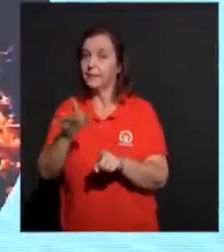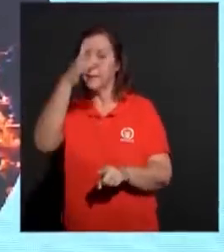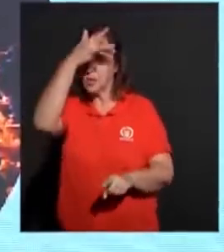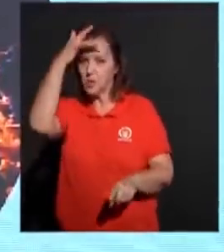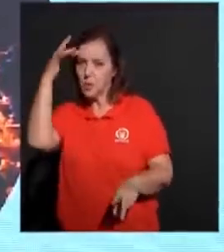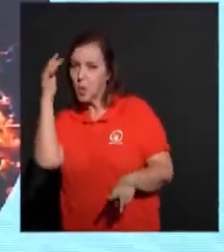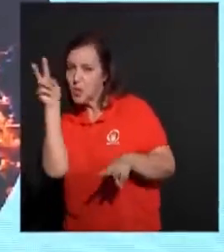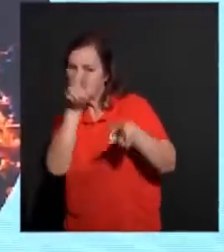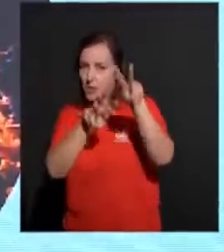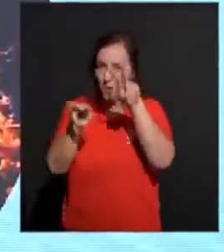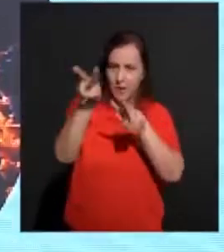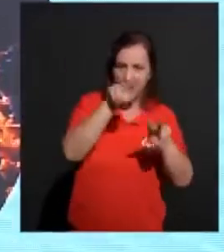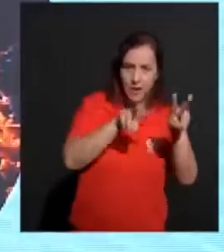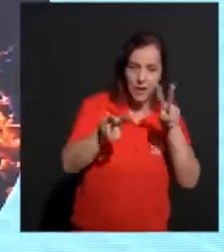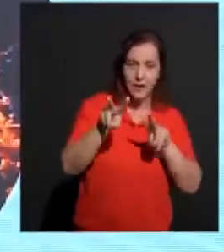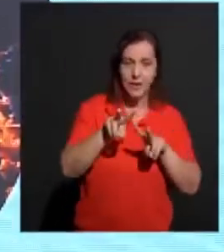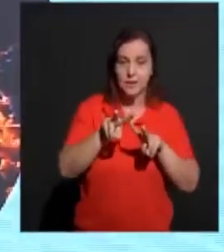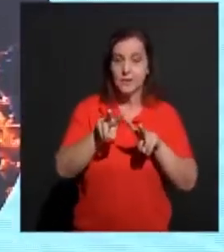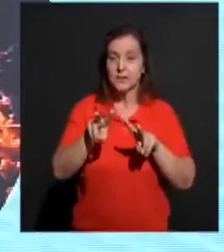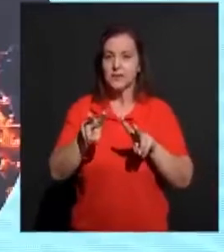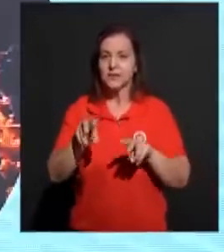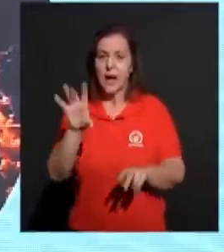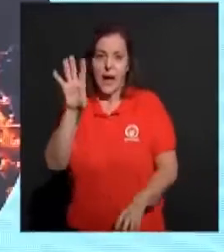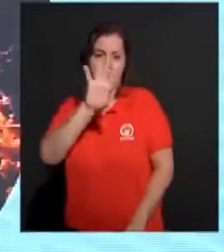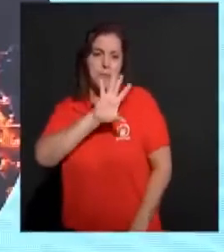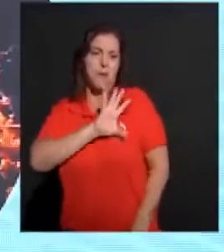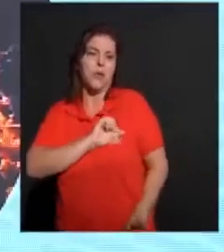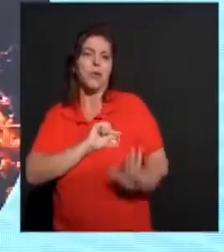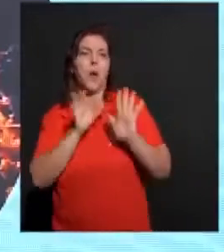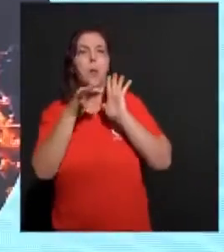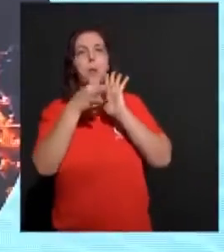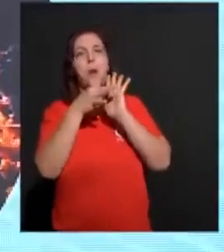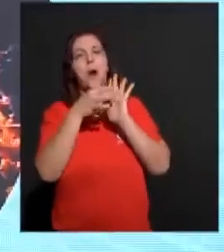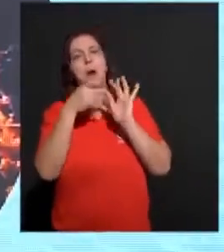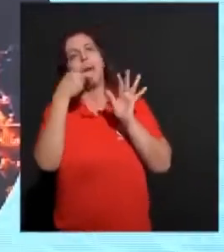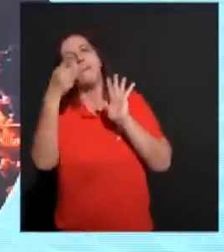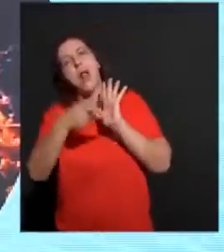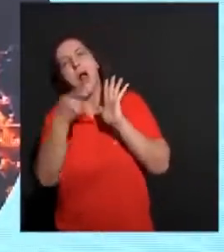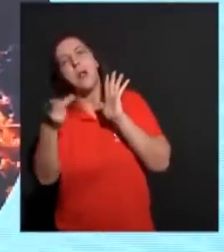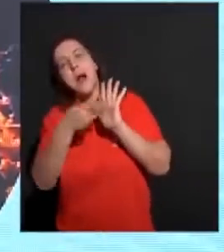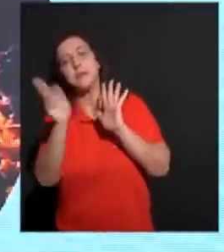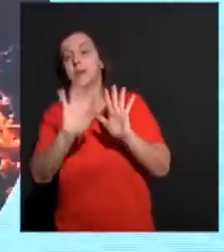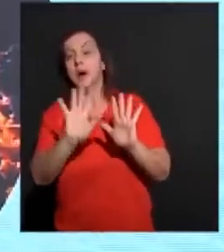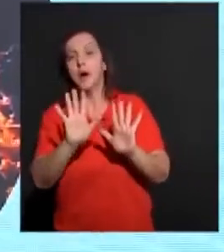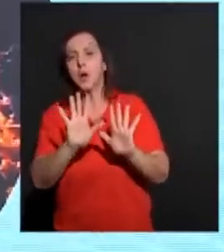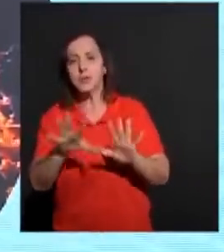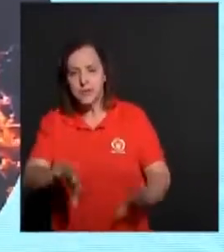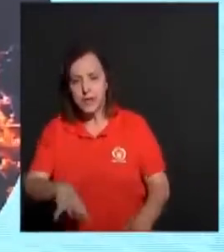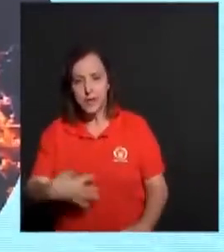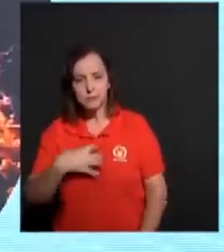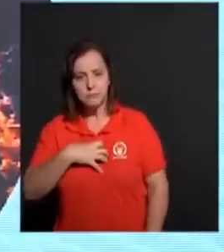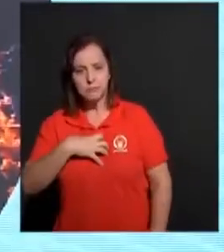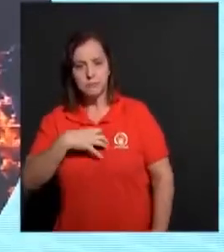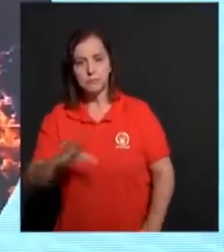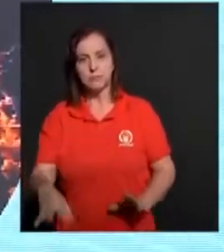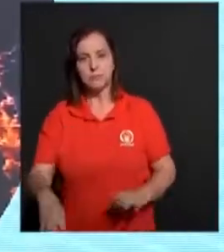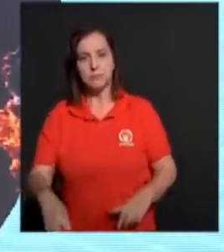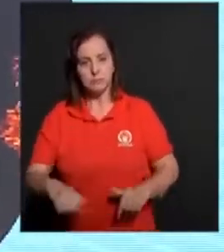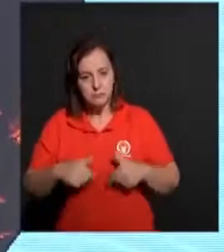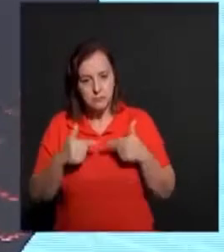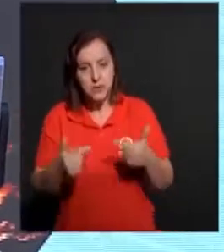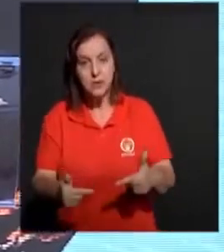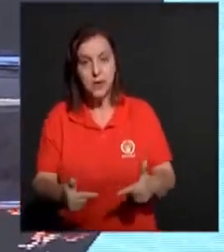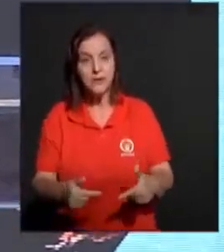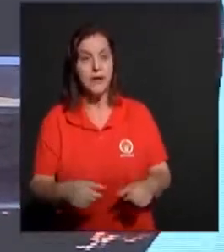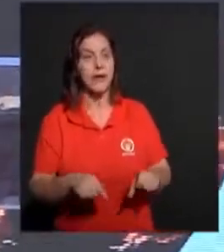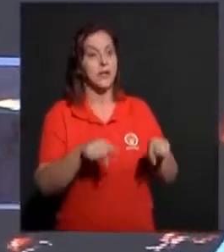E esse amor não pode ser só de palavras. Tem que ser de atitudes. Não é só trancar dentro de um quarto. E ficar lá dizendo. Eu